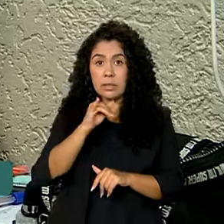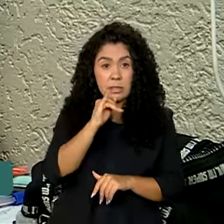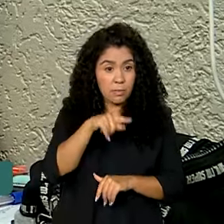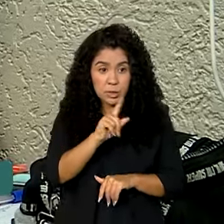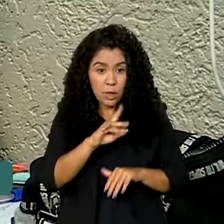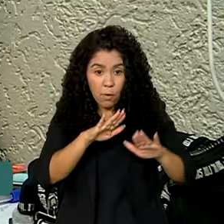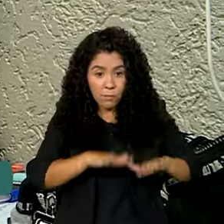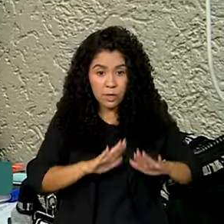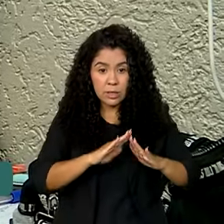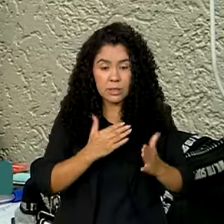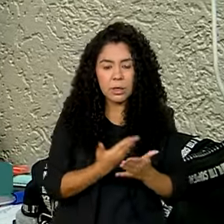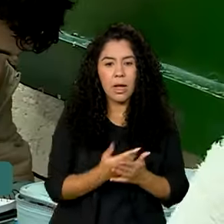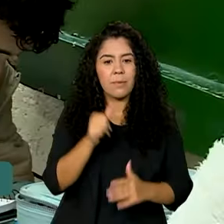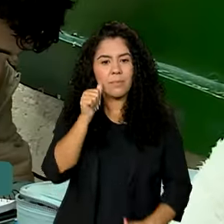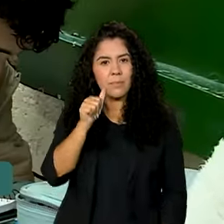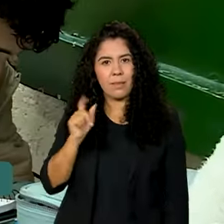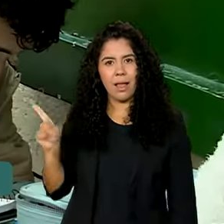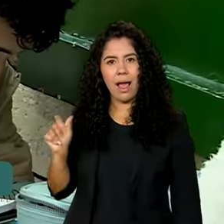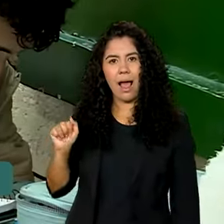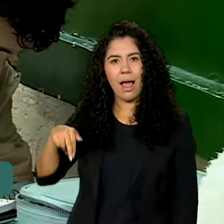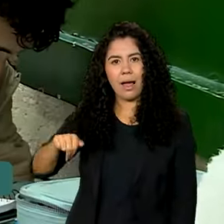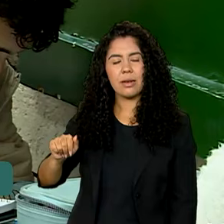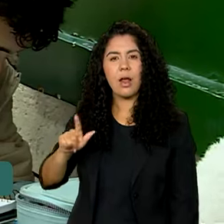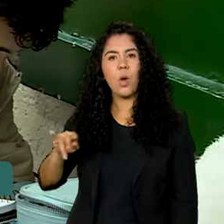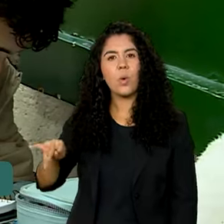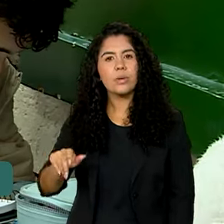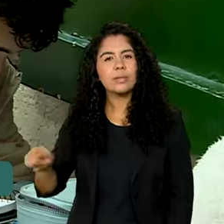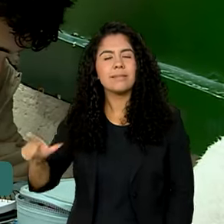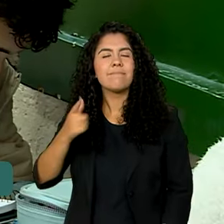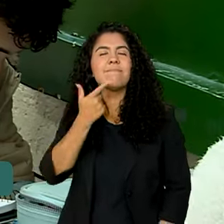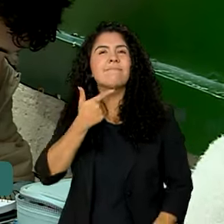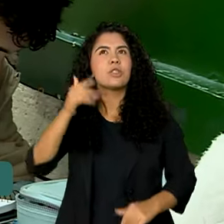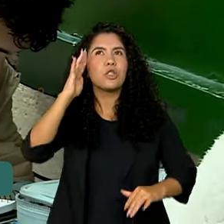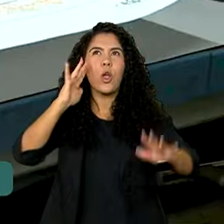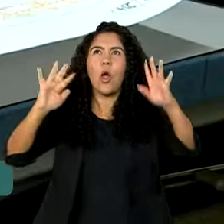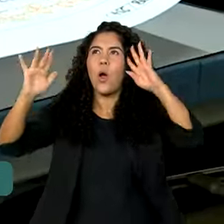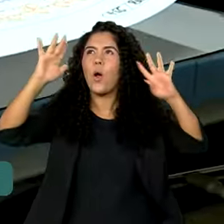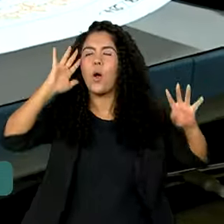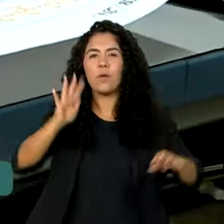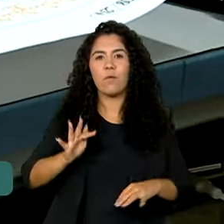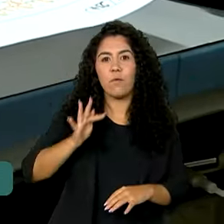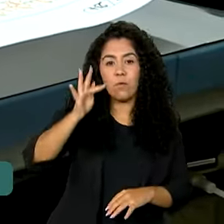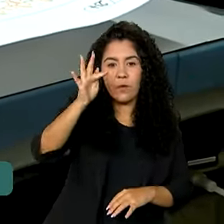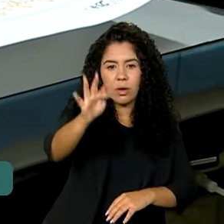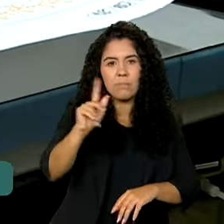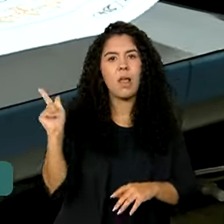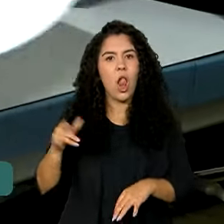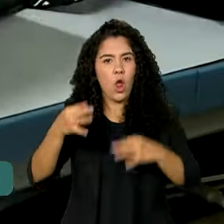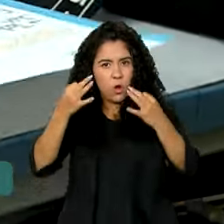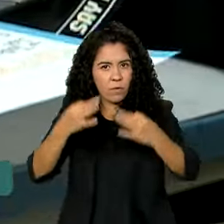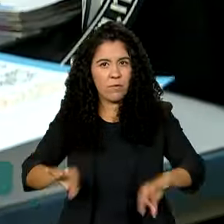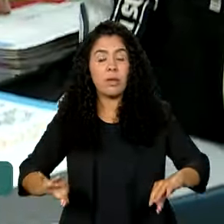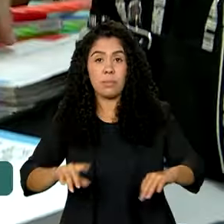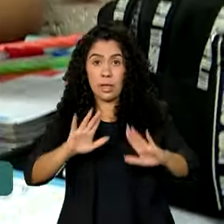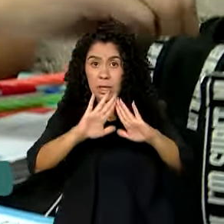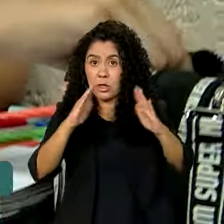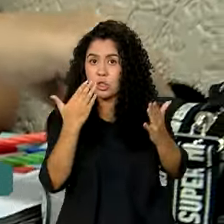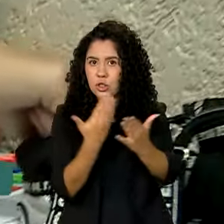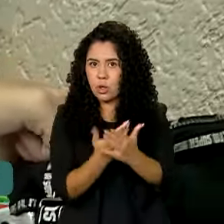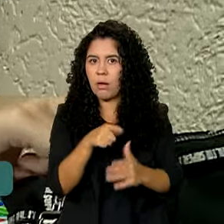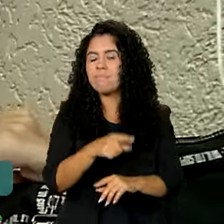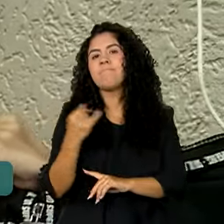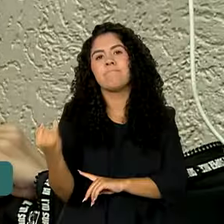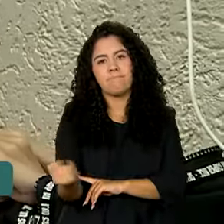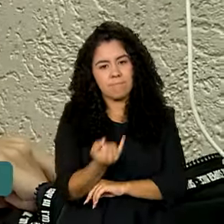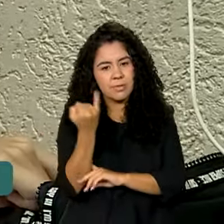Ana Luíza, que tem muitos sonhos para o futuro, confirma que a influência da escola é fundamental